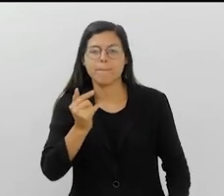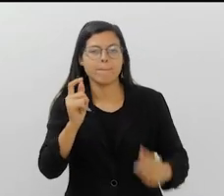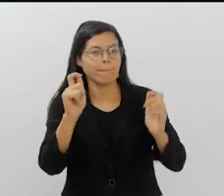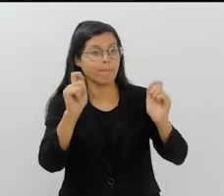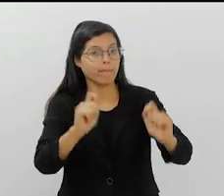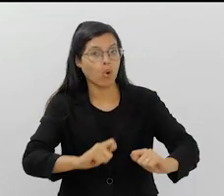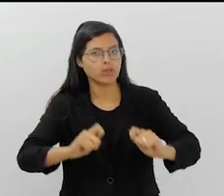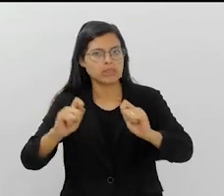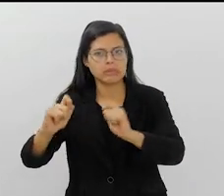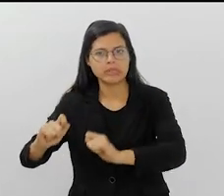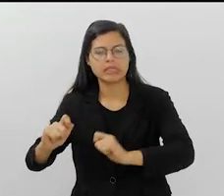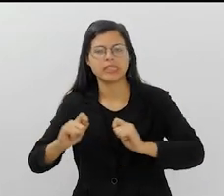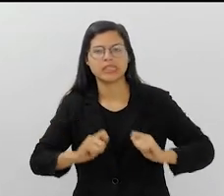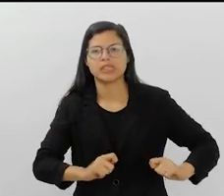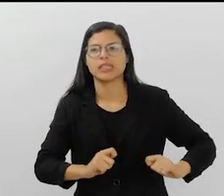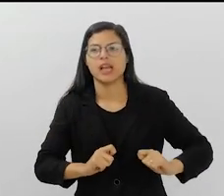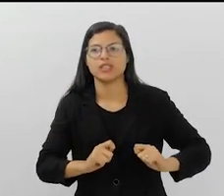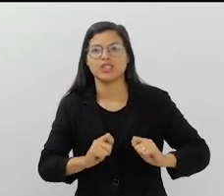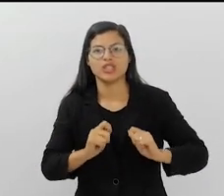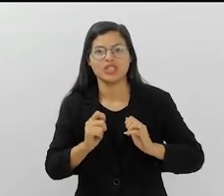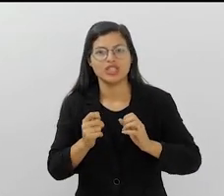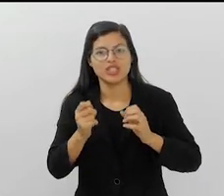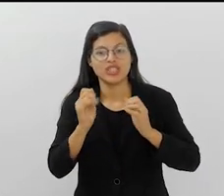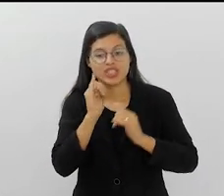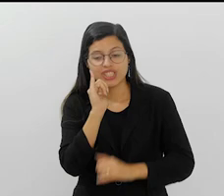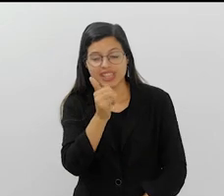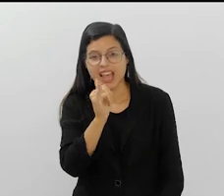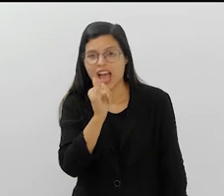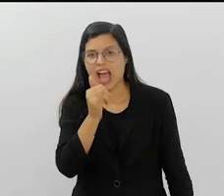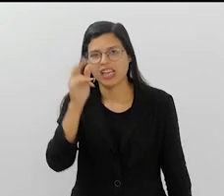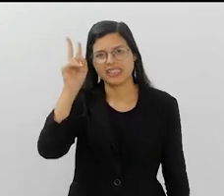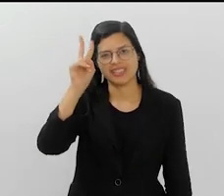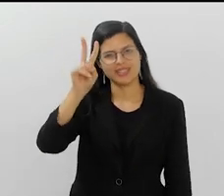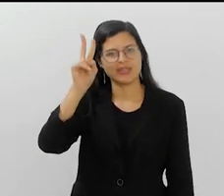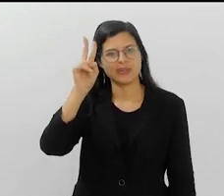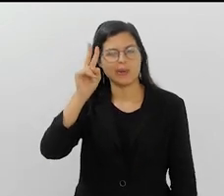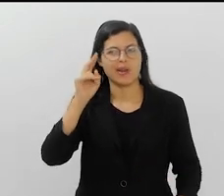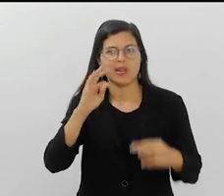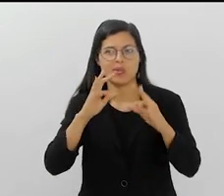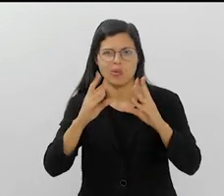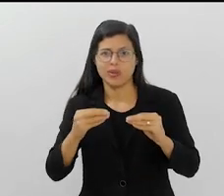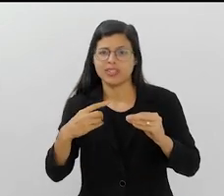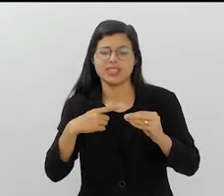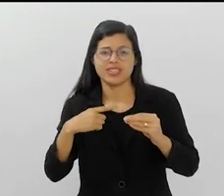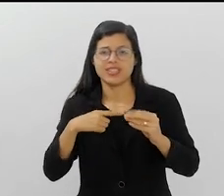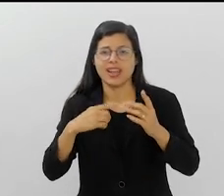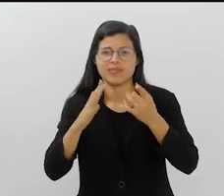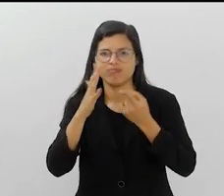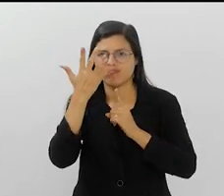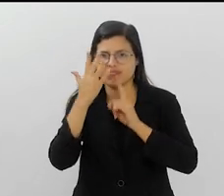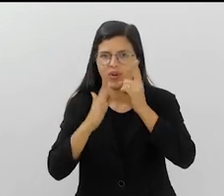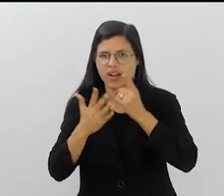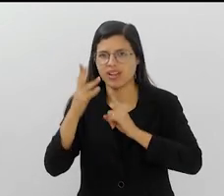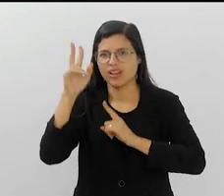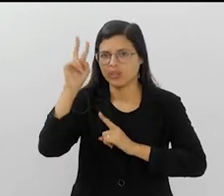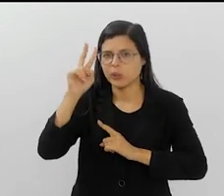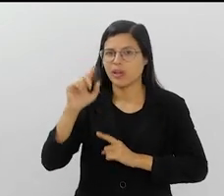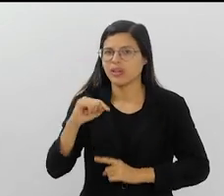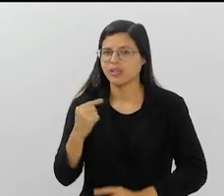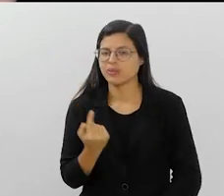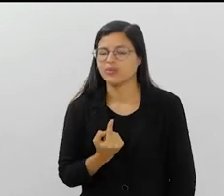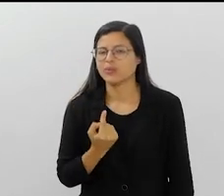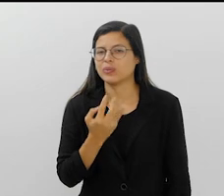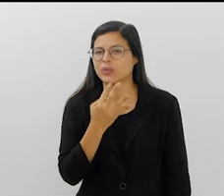possibilidades de contar essas histórias todas que tem no carnaval, né? Histórias que nós